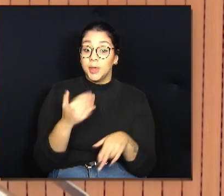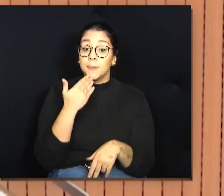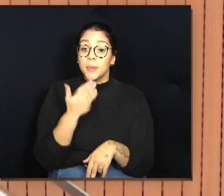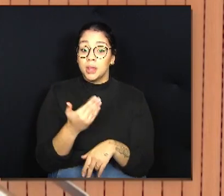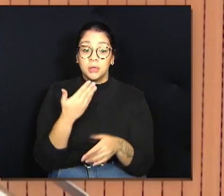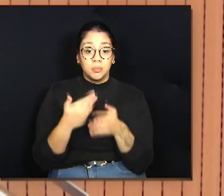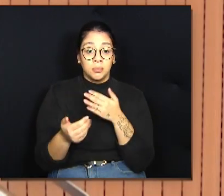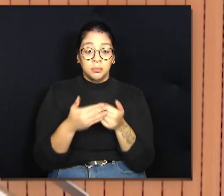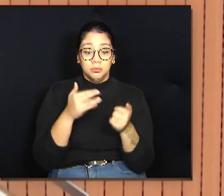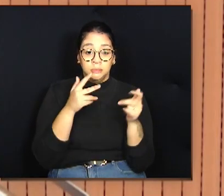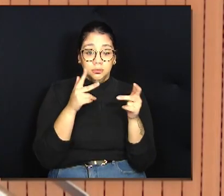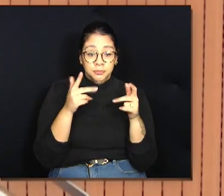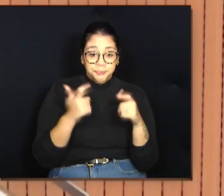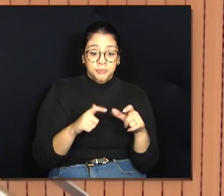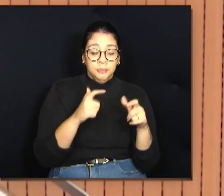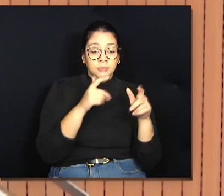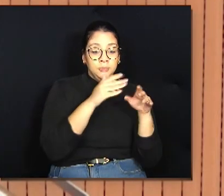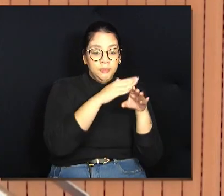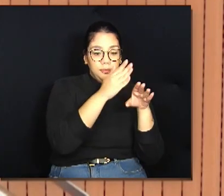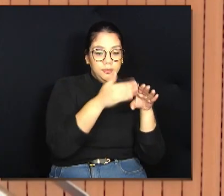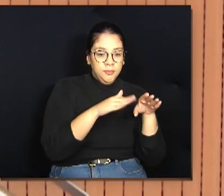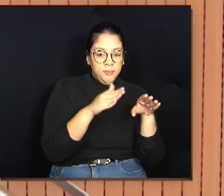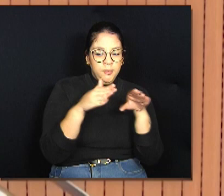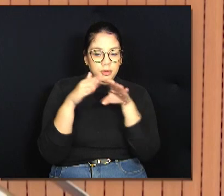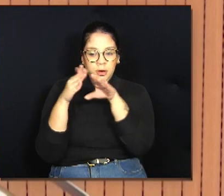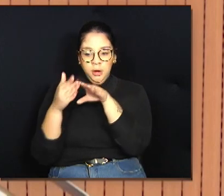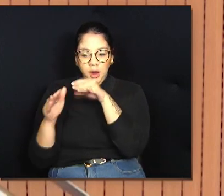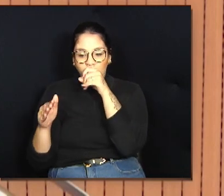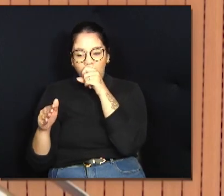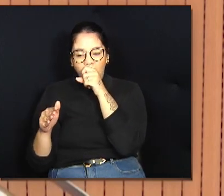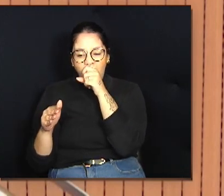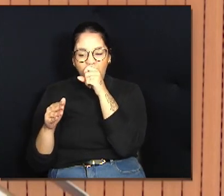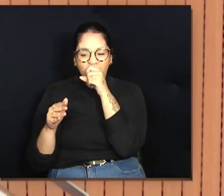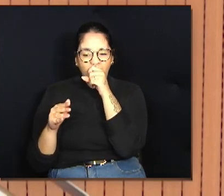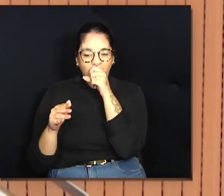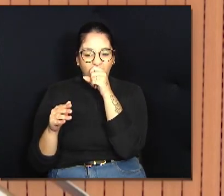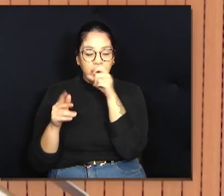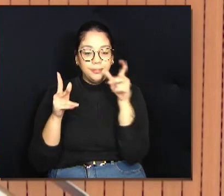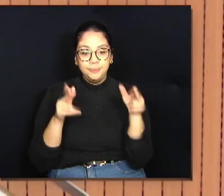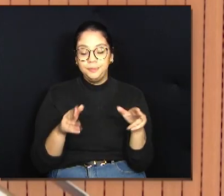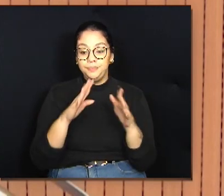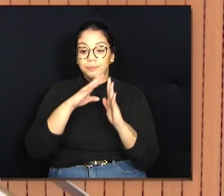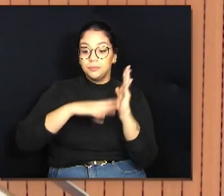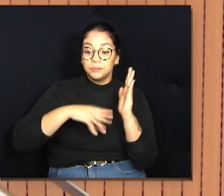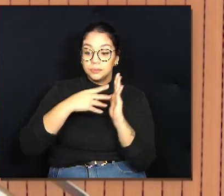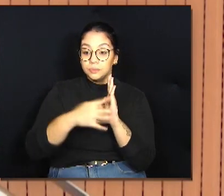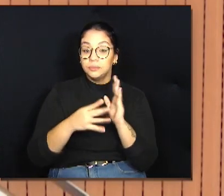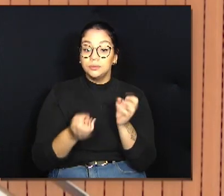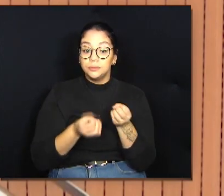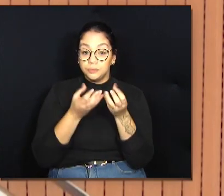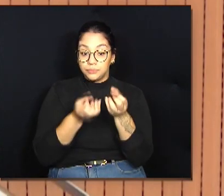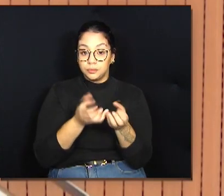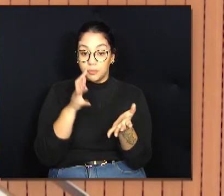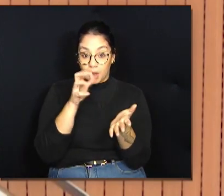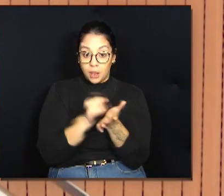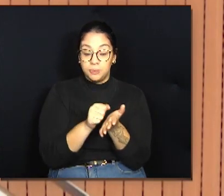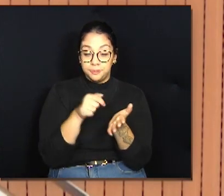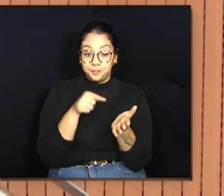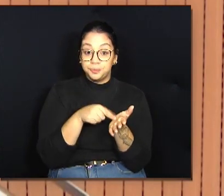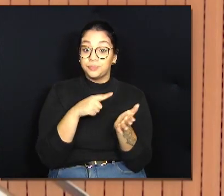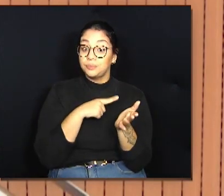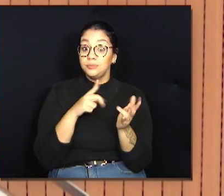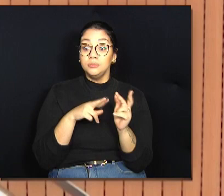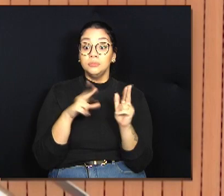material de construção, vai ser a mesma coisa. Mas aqui na PIC, nessa planilha de informação cadastral, esse o nome, tem uma